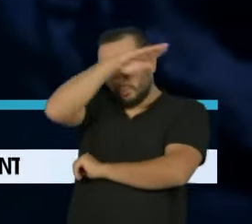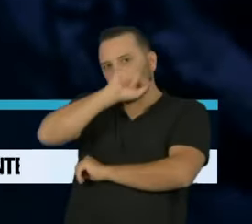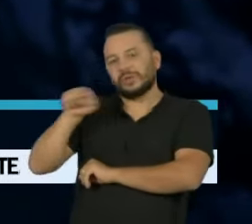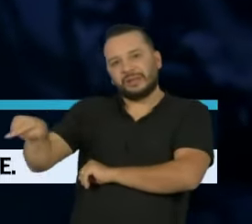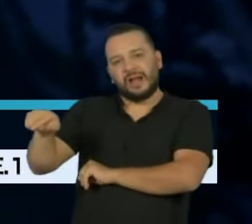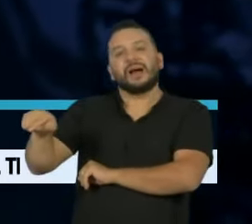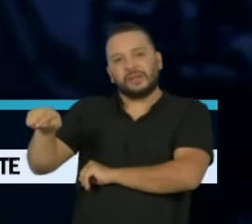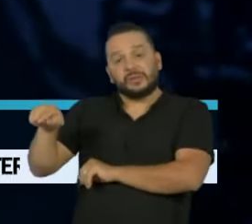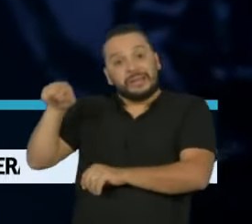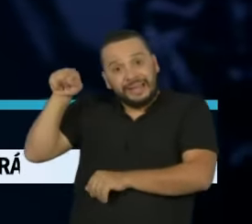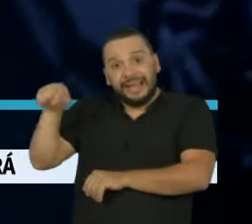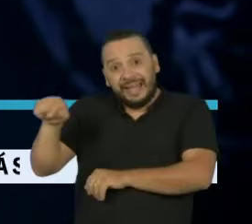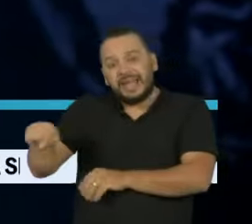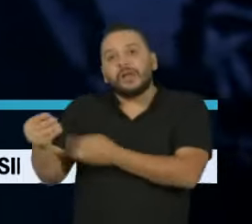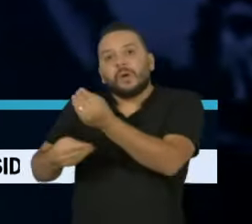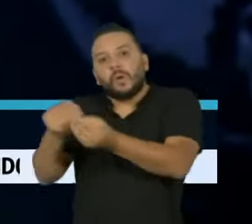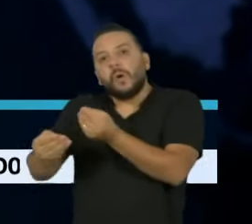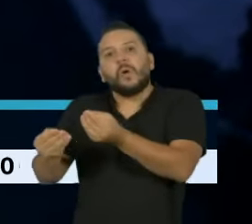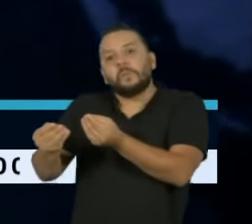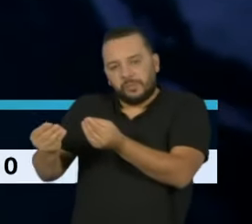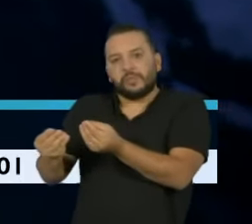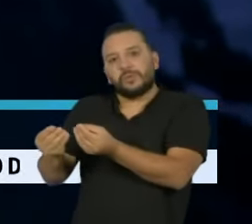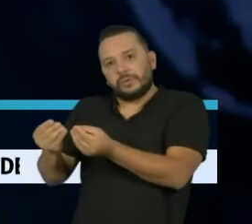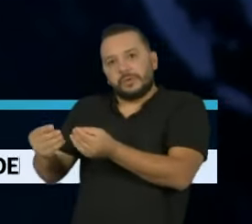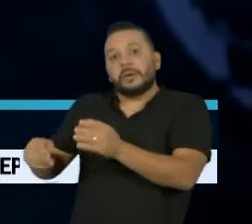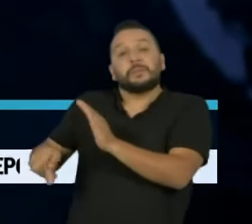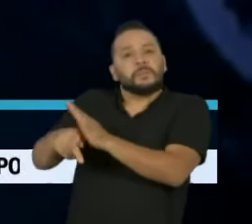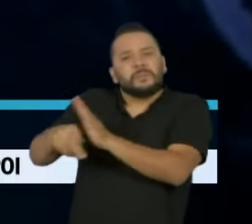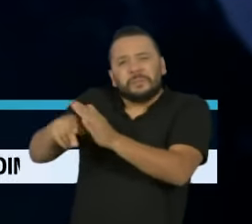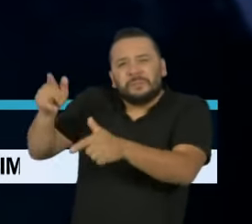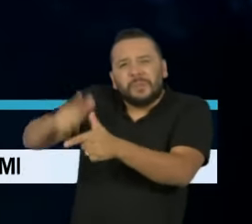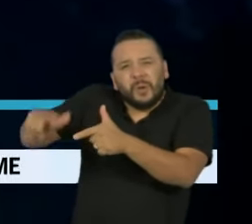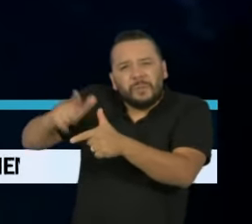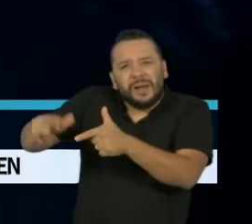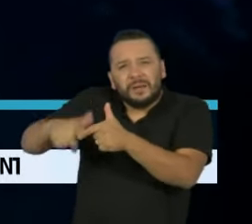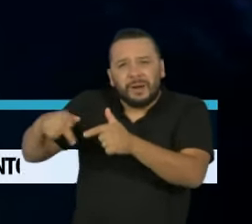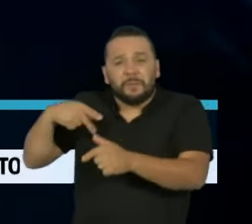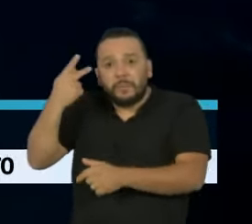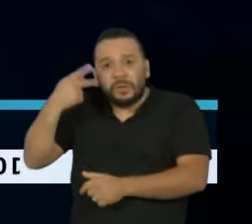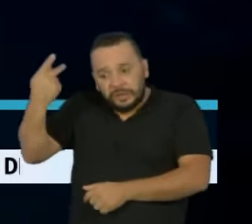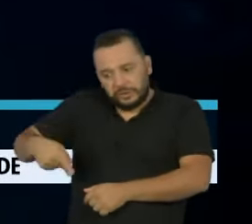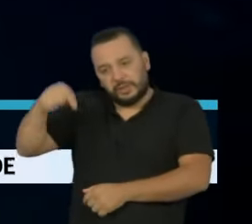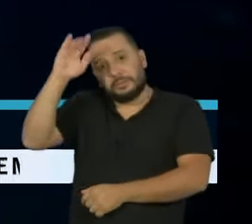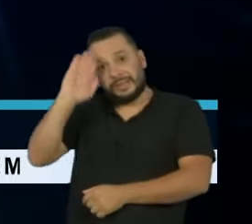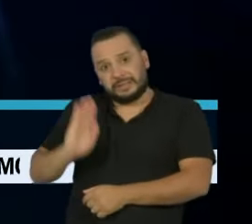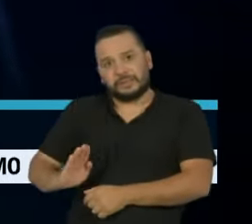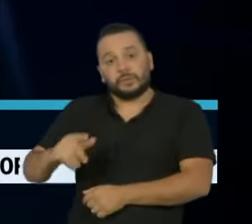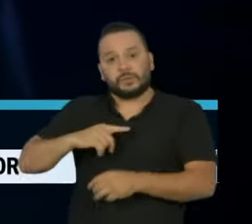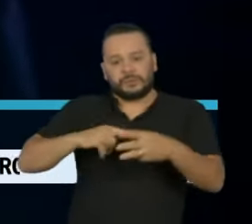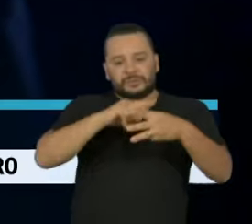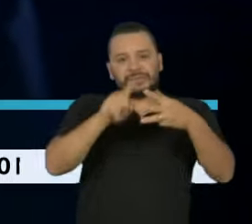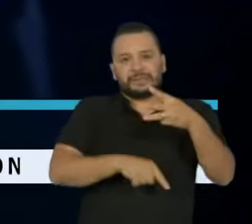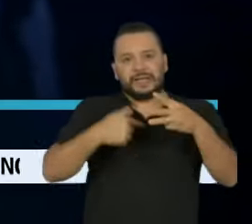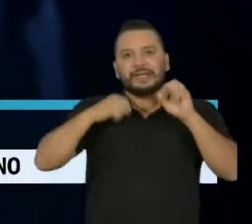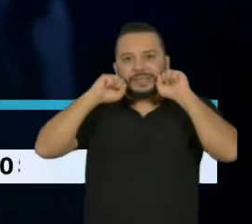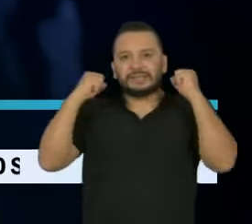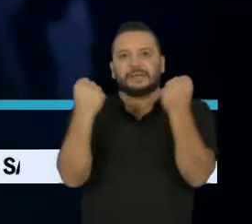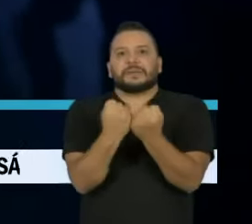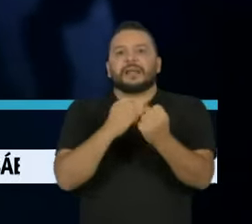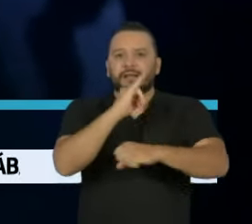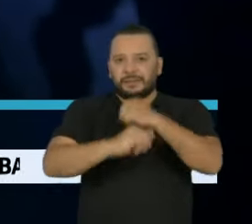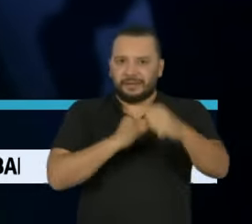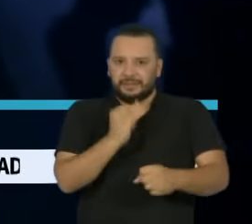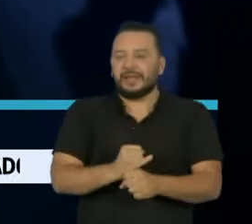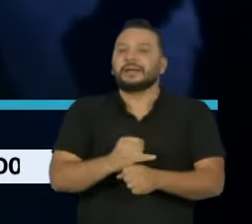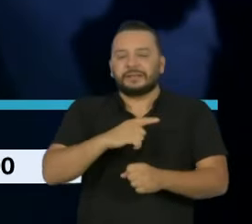Jair Bolsonaro na condução da crise política que vive o país. Os três participaram hoje à tarde de um seminário virtual promovido pela